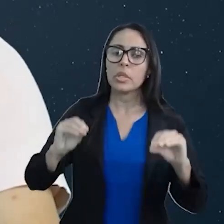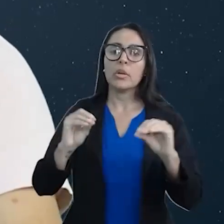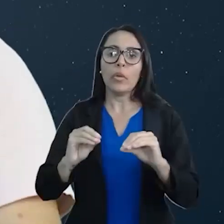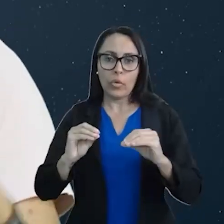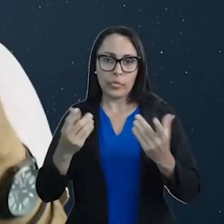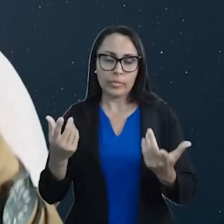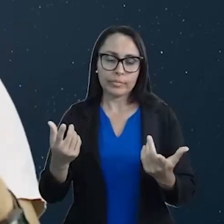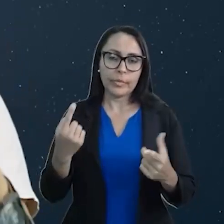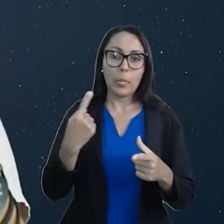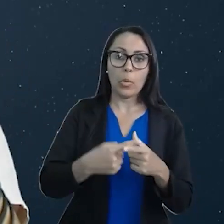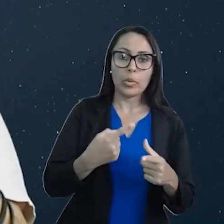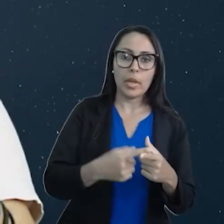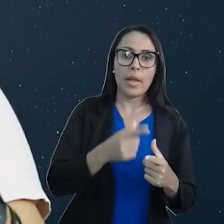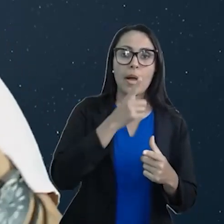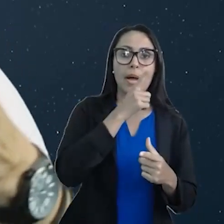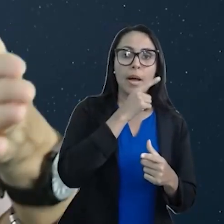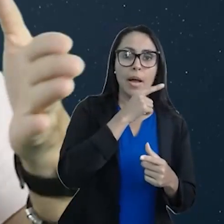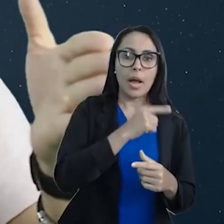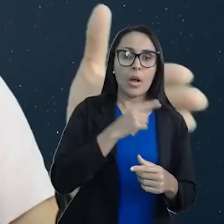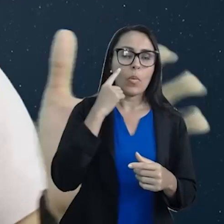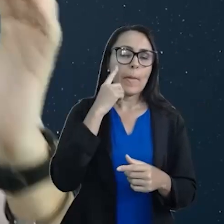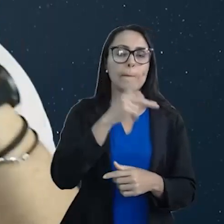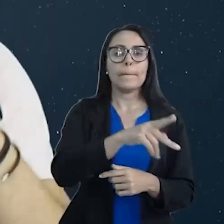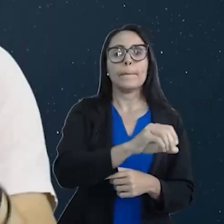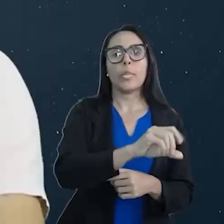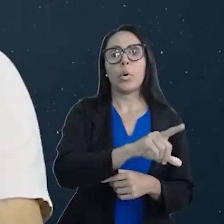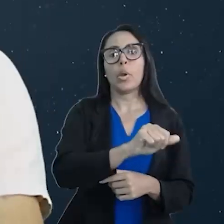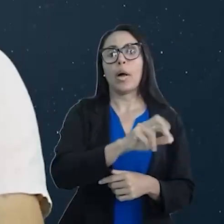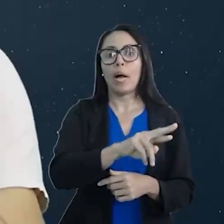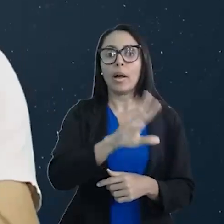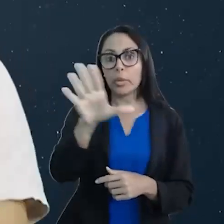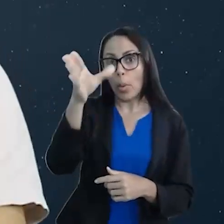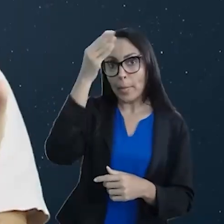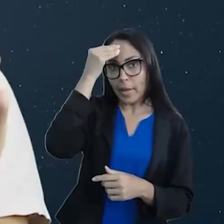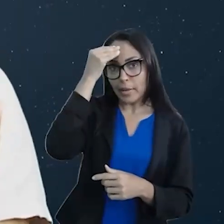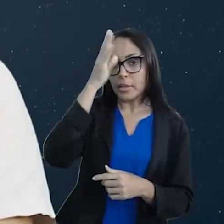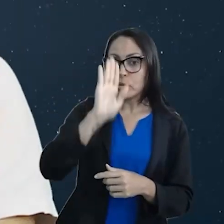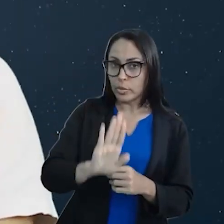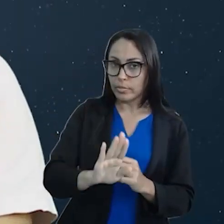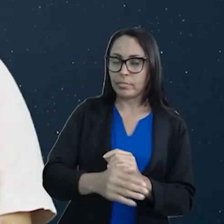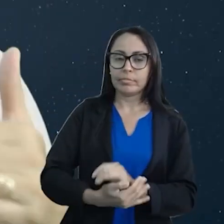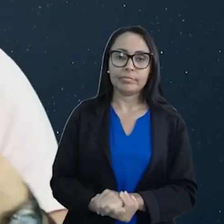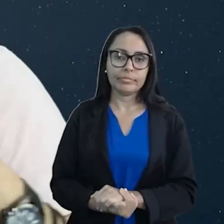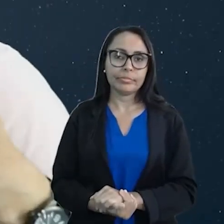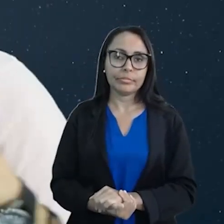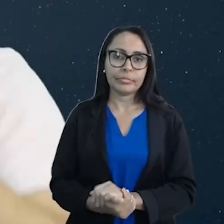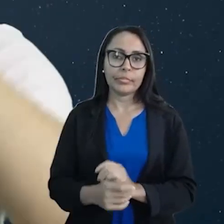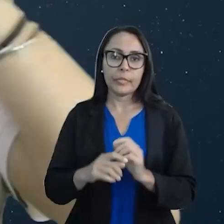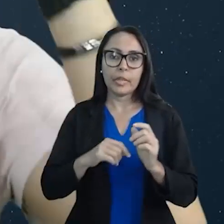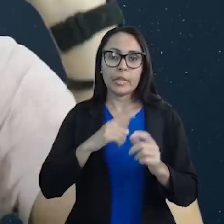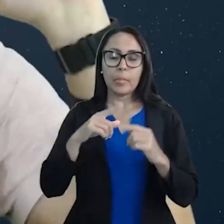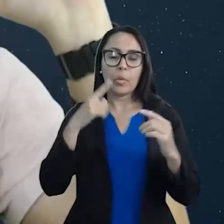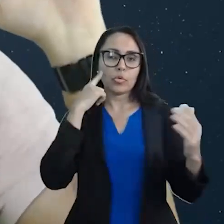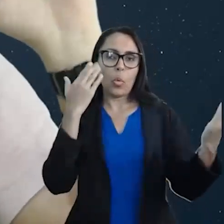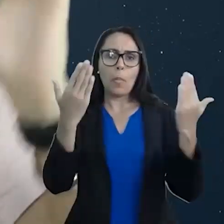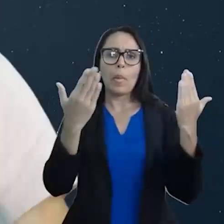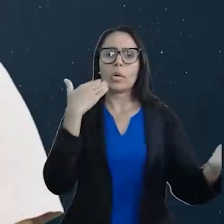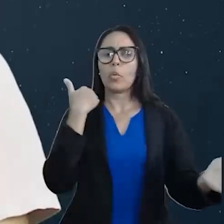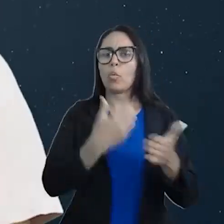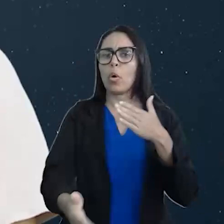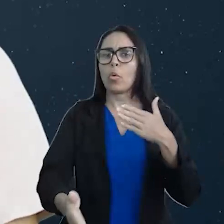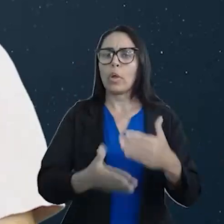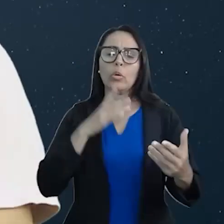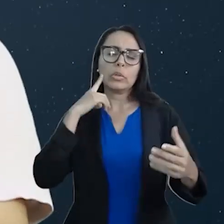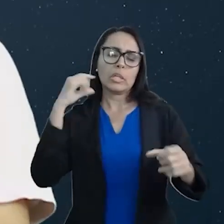Pois a água é uma substância polar. Já grave a polaridade da água. E depois compare ela com qualquer outra.